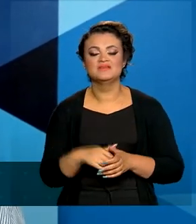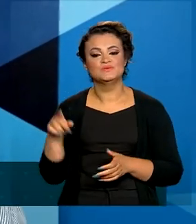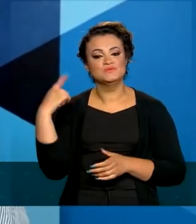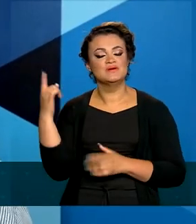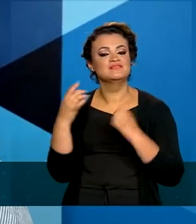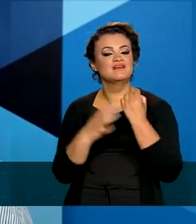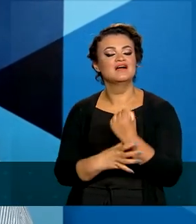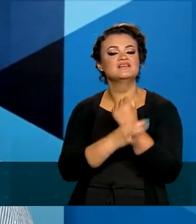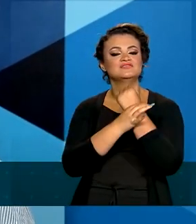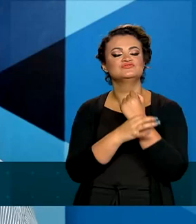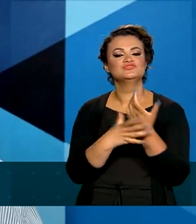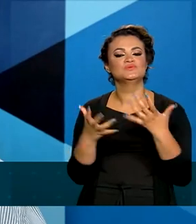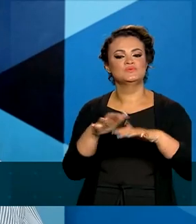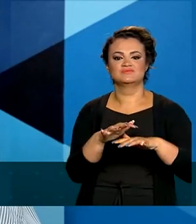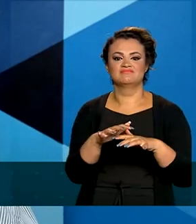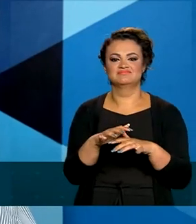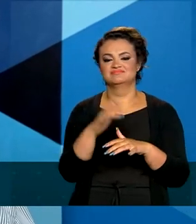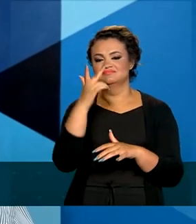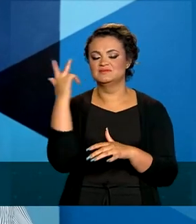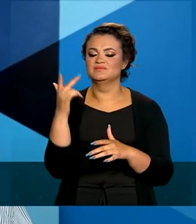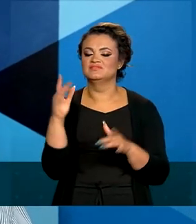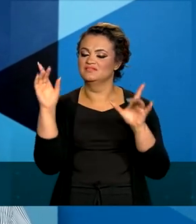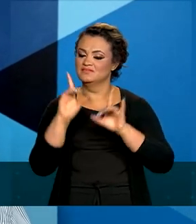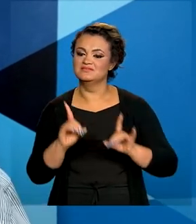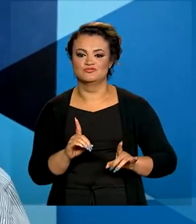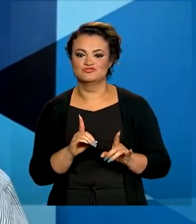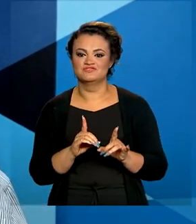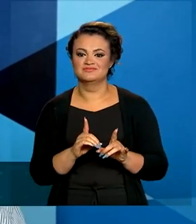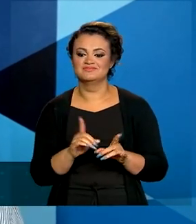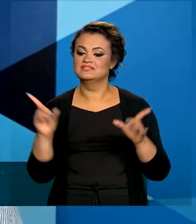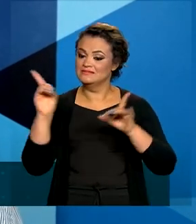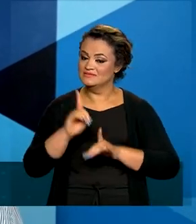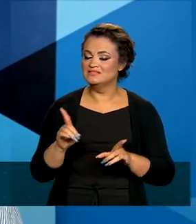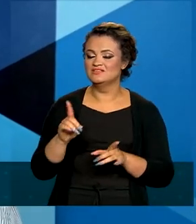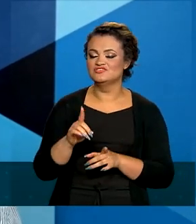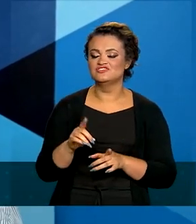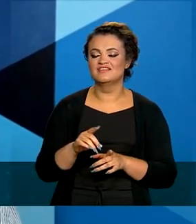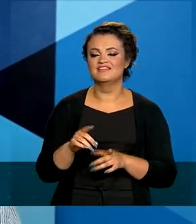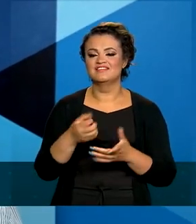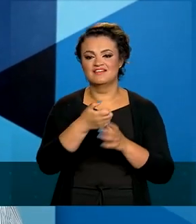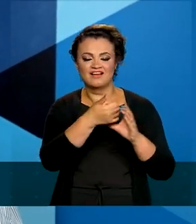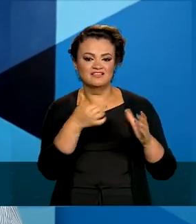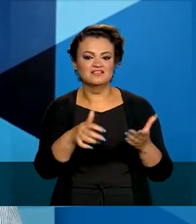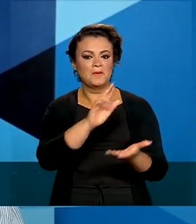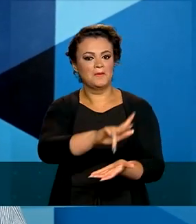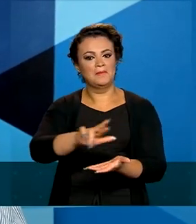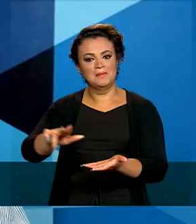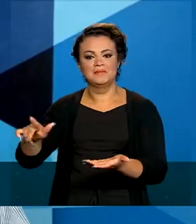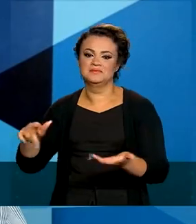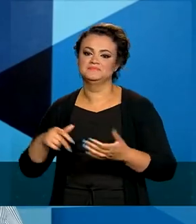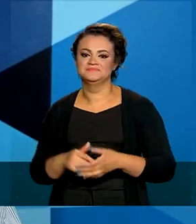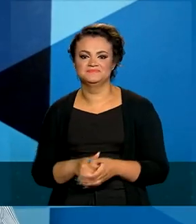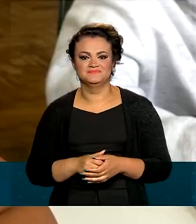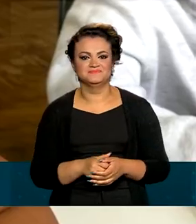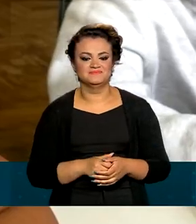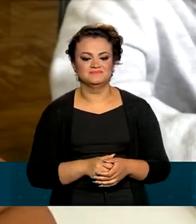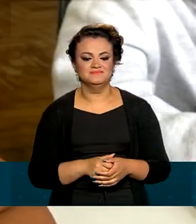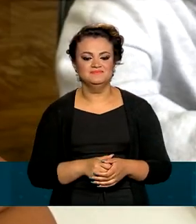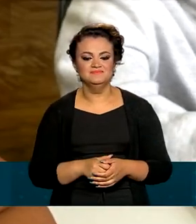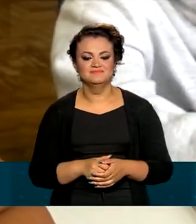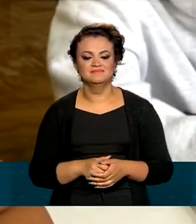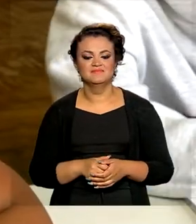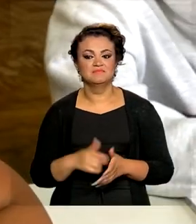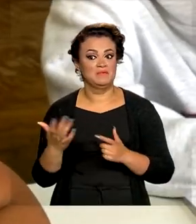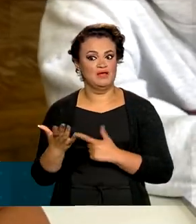garantir a inclusão da pessoa com deficiência dentro dos diferentes espaços da sociedade. Ajuda